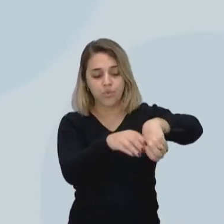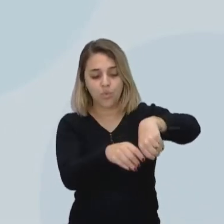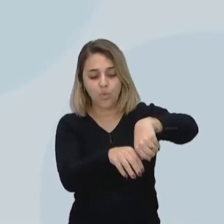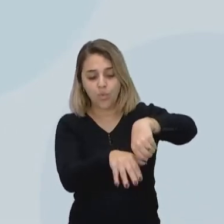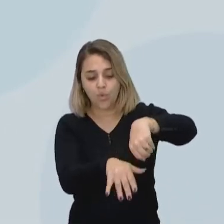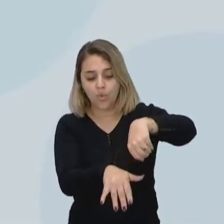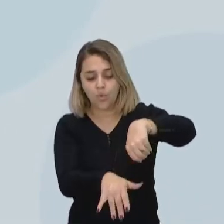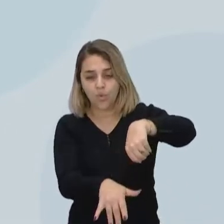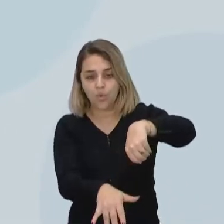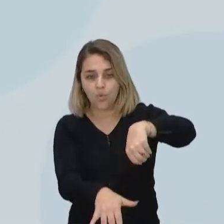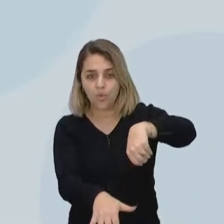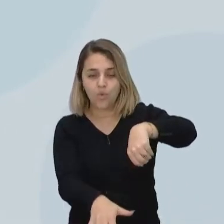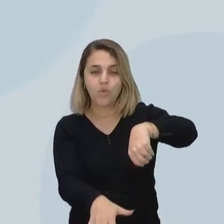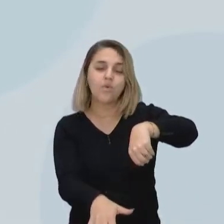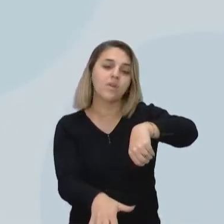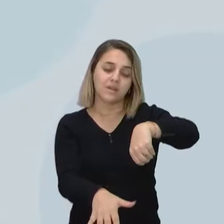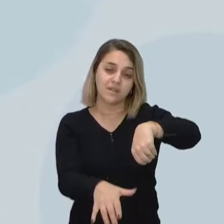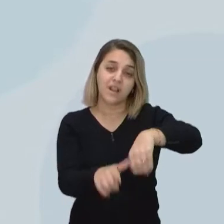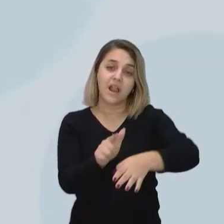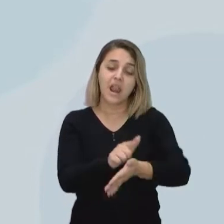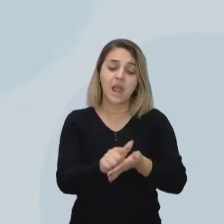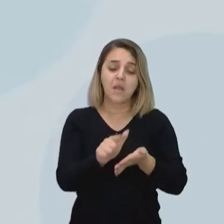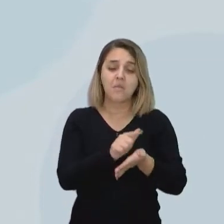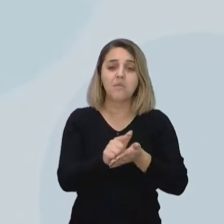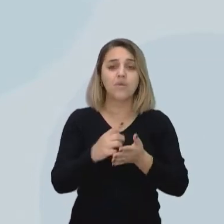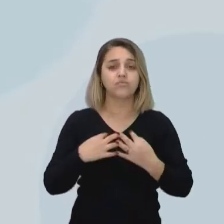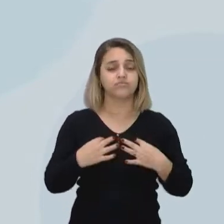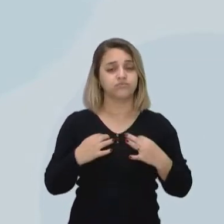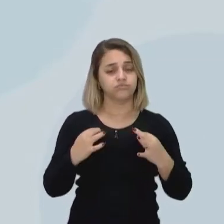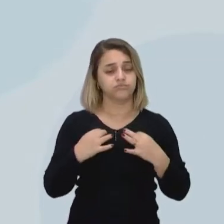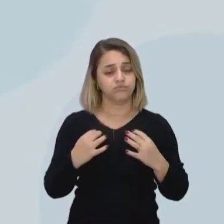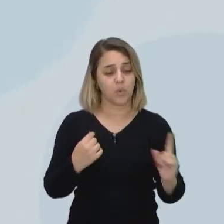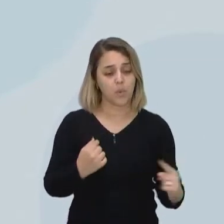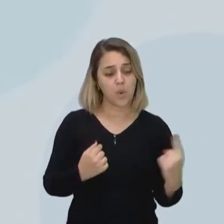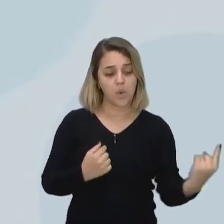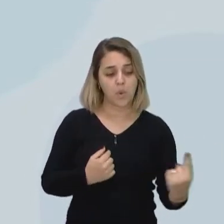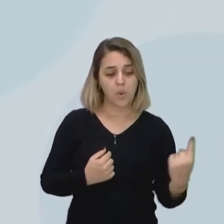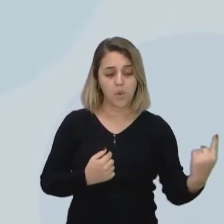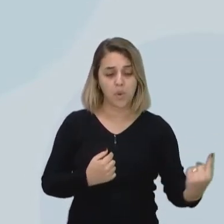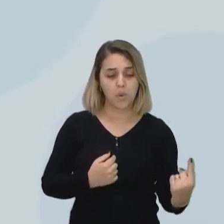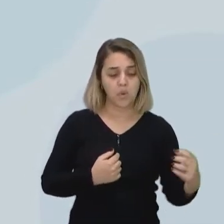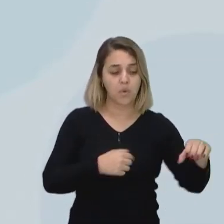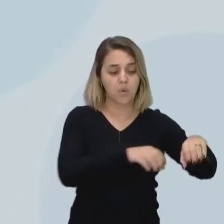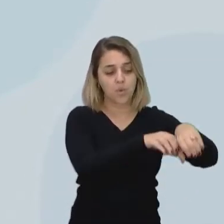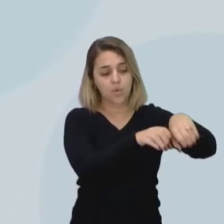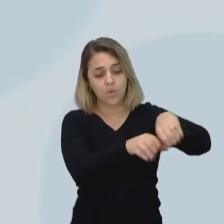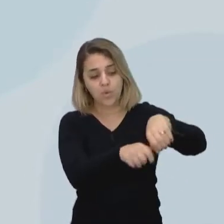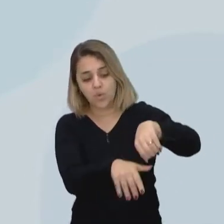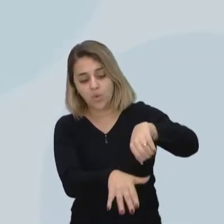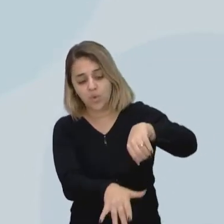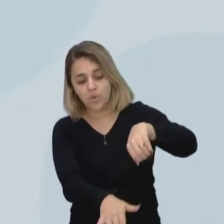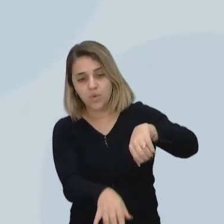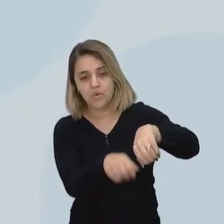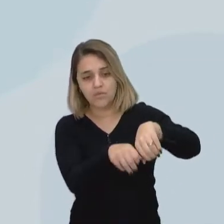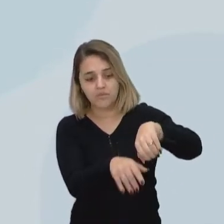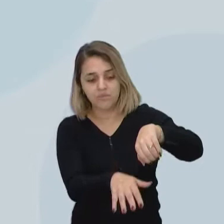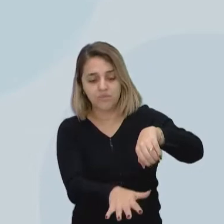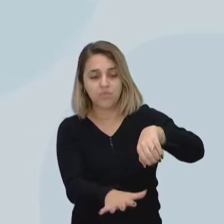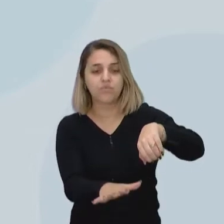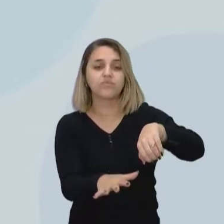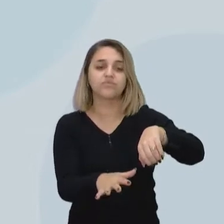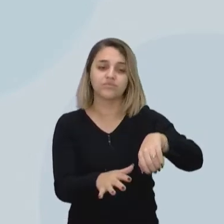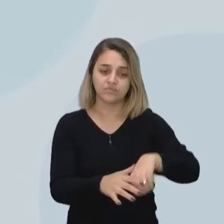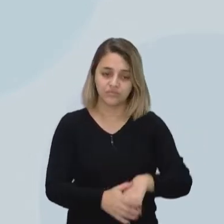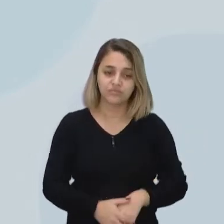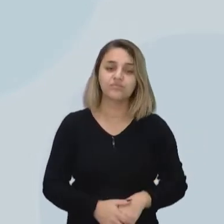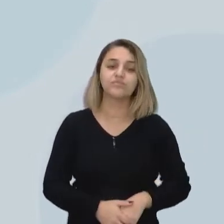limpeza da roupa, né? A lavagem da roupa, você pode estar reutilizando ela e, logicamente, você pode estar